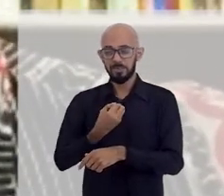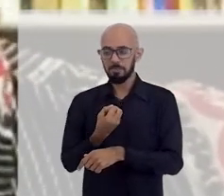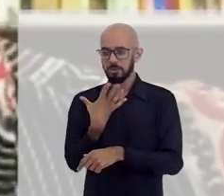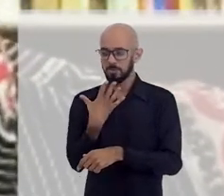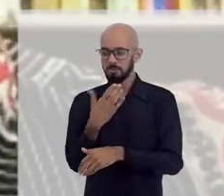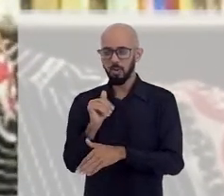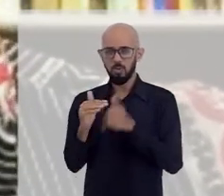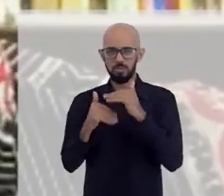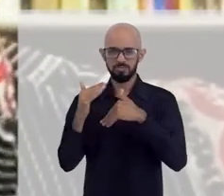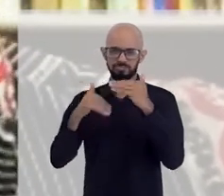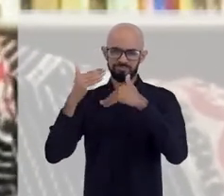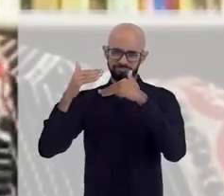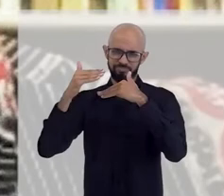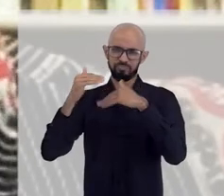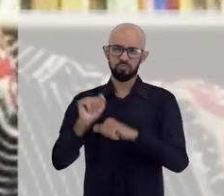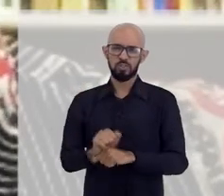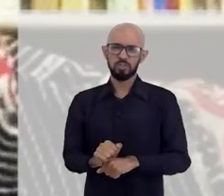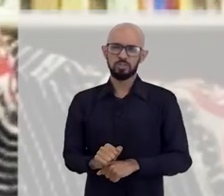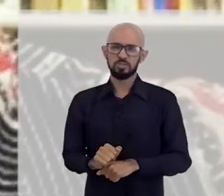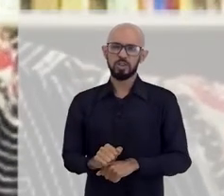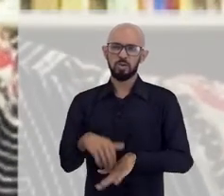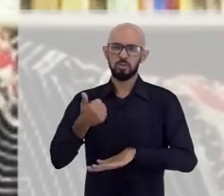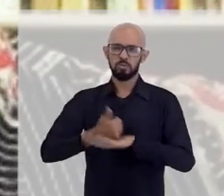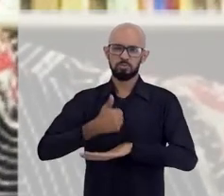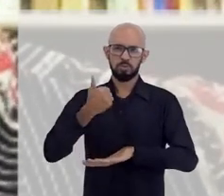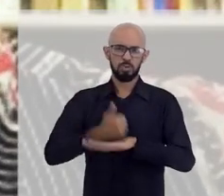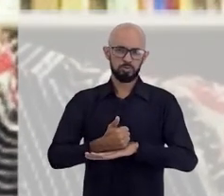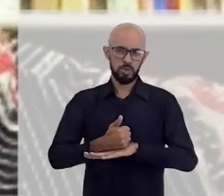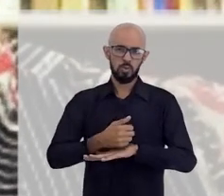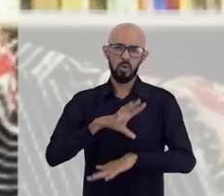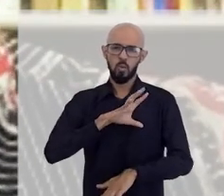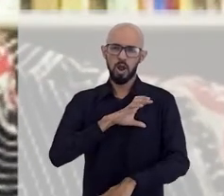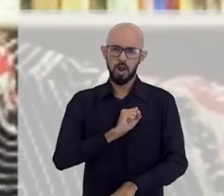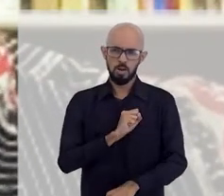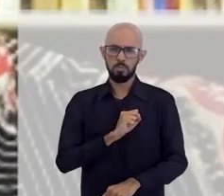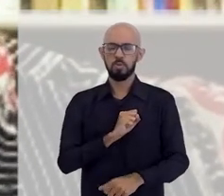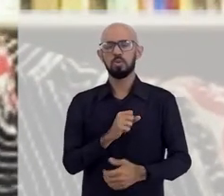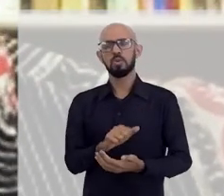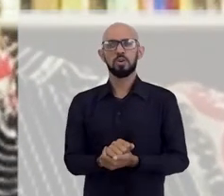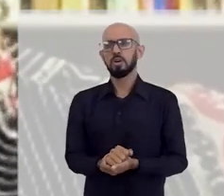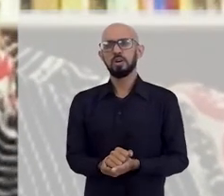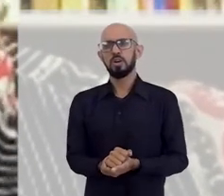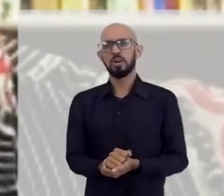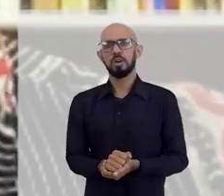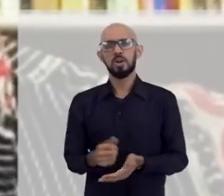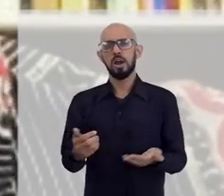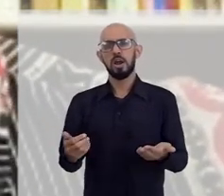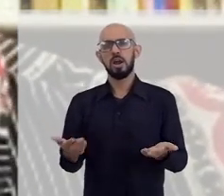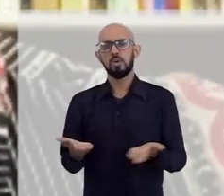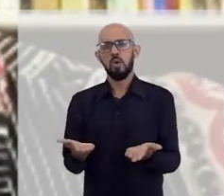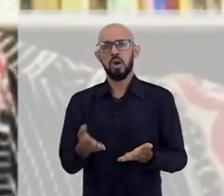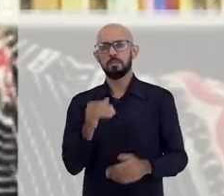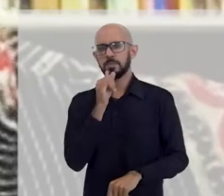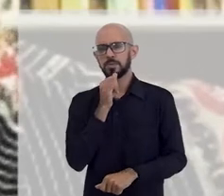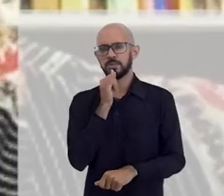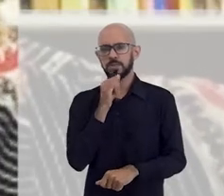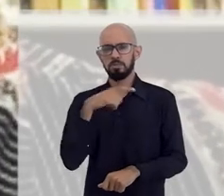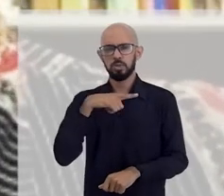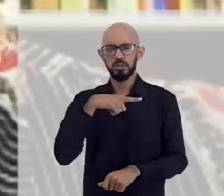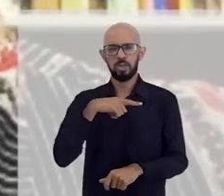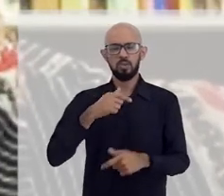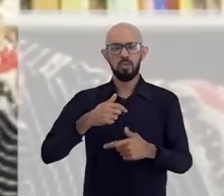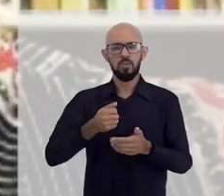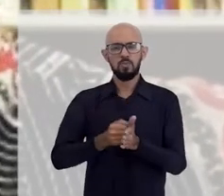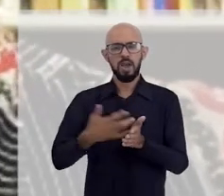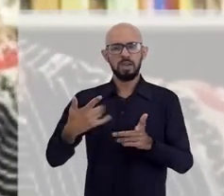carreira como geóloga, assim. É uma profissão que eu gosto muito. Então, agora, por exemplo, a gente tem várias questões. Eu